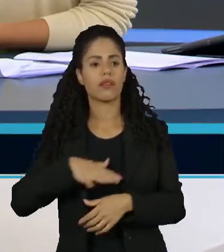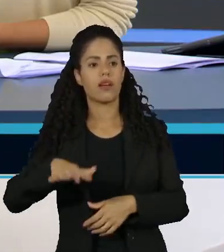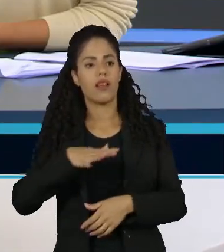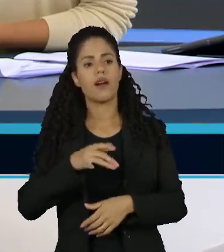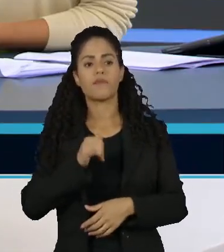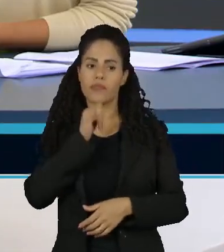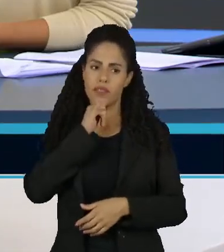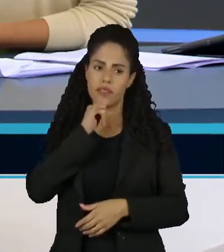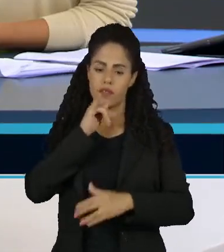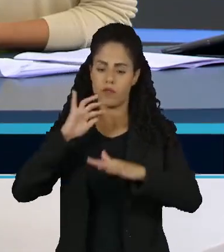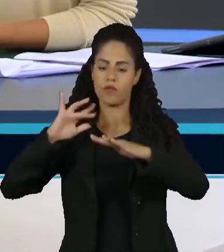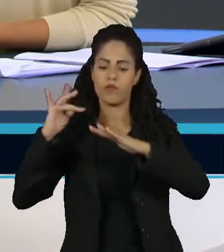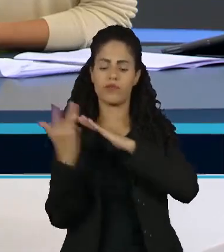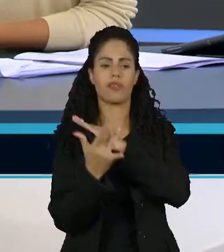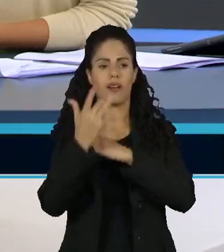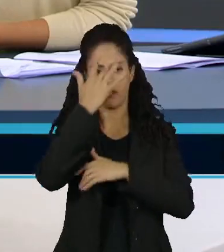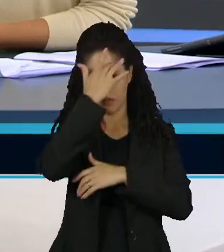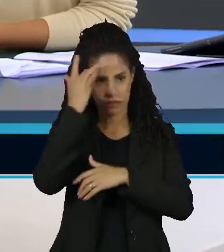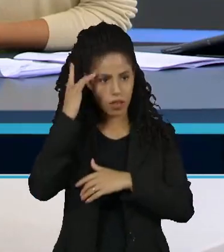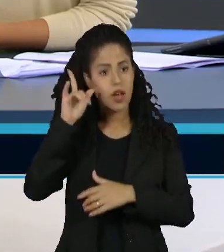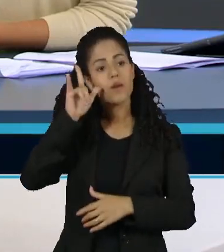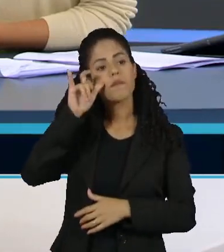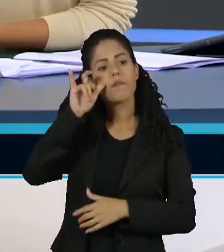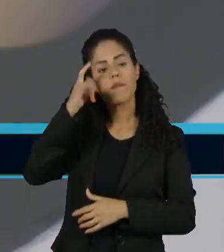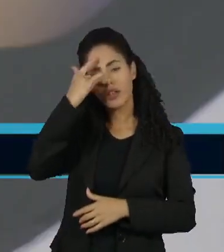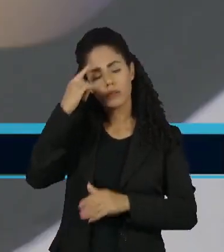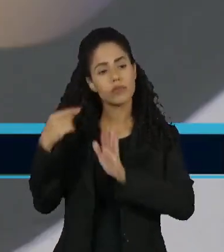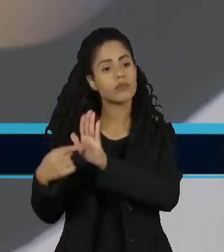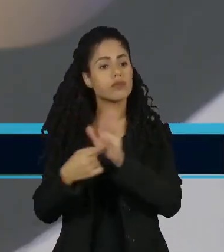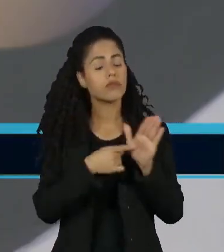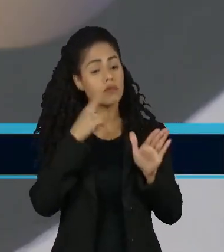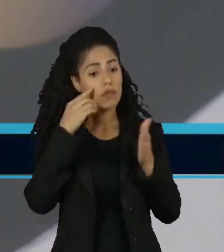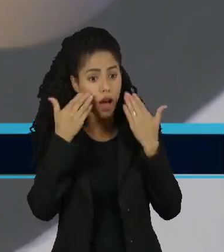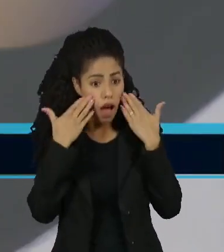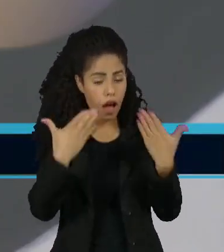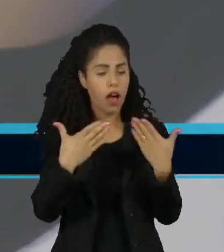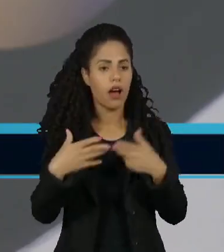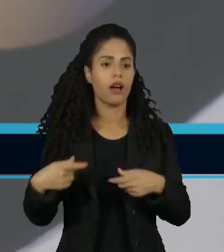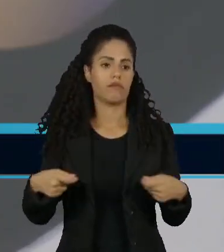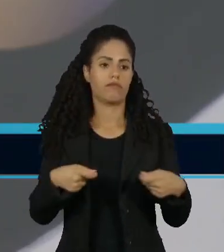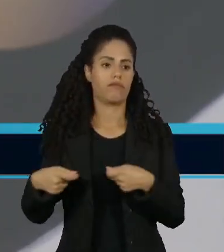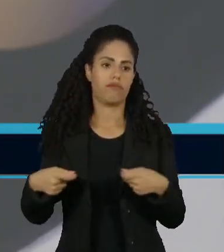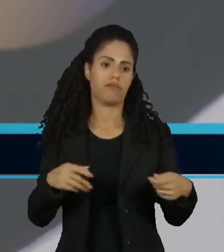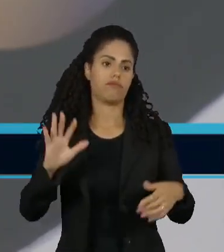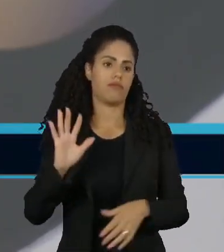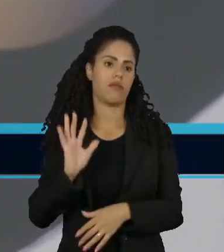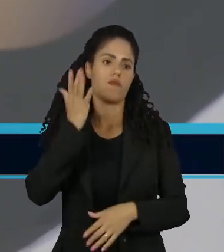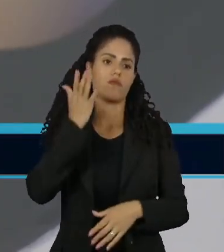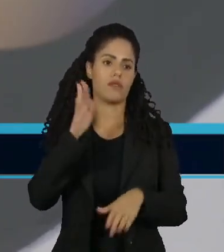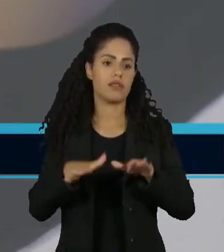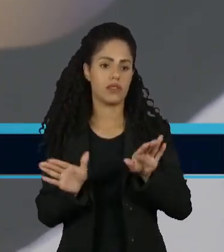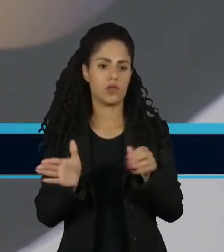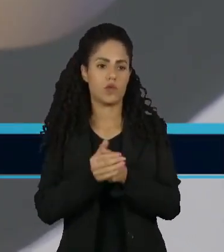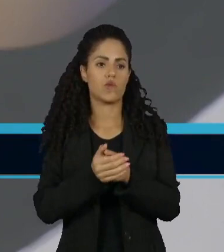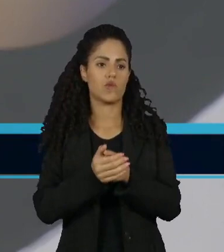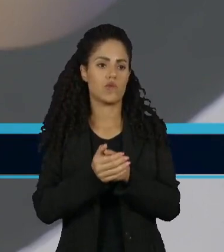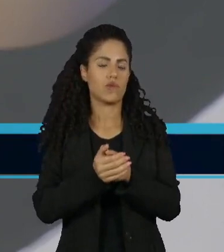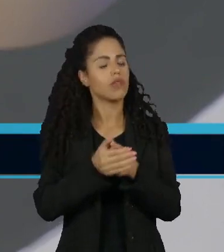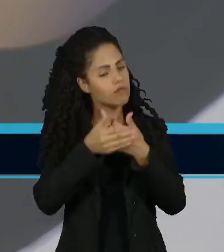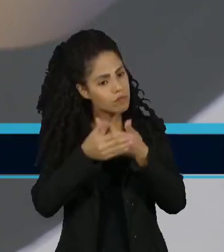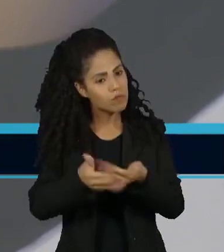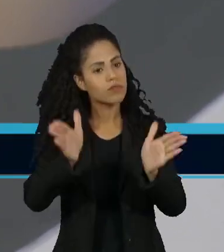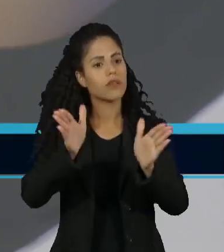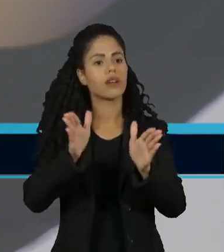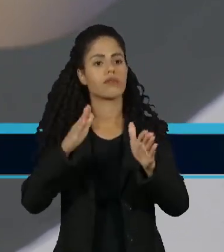ela tem a propriedade de mostrar o horror que uma guerra naturalmente era escondida a partir do discurso